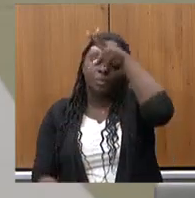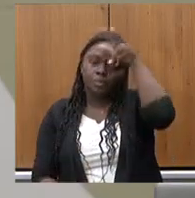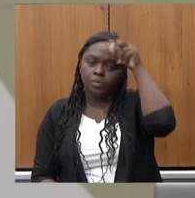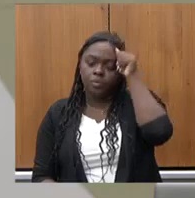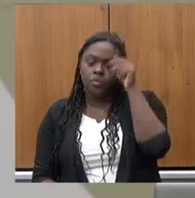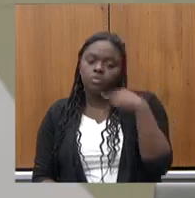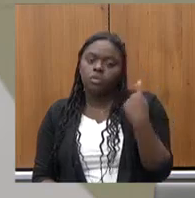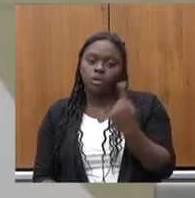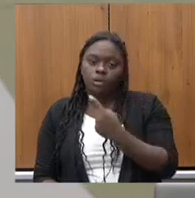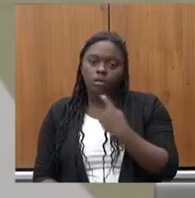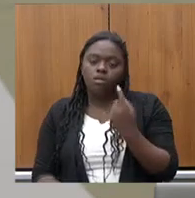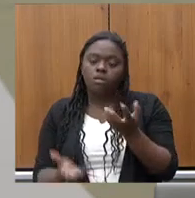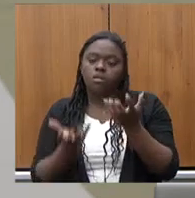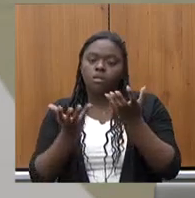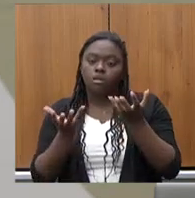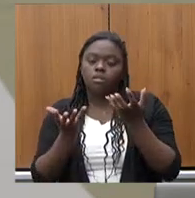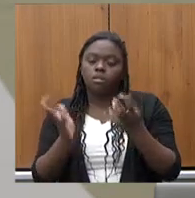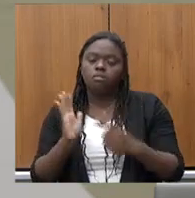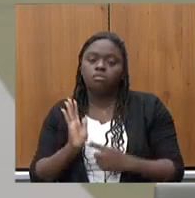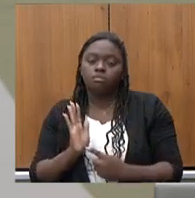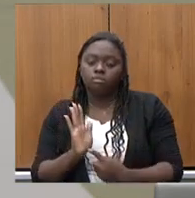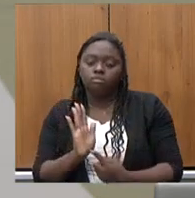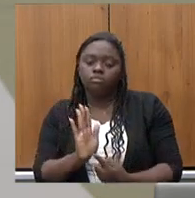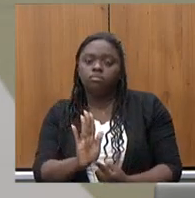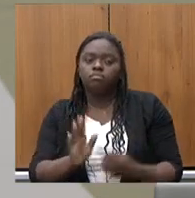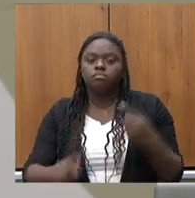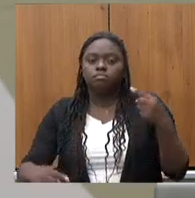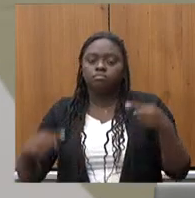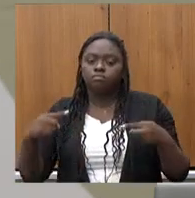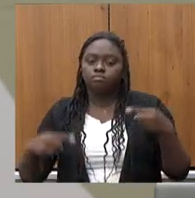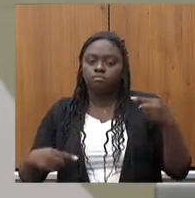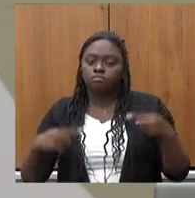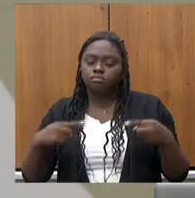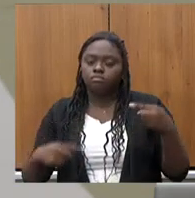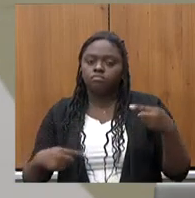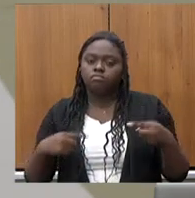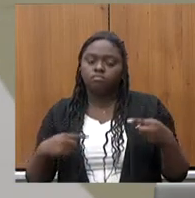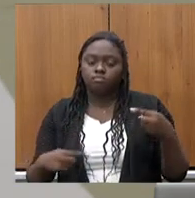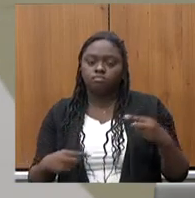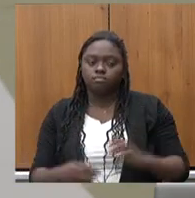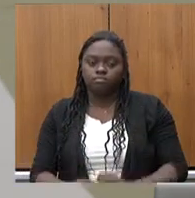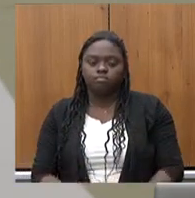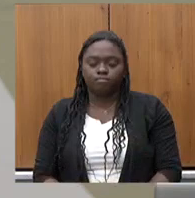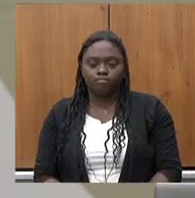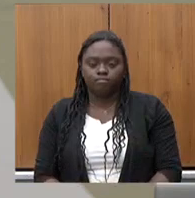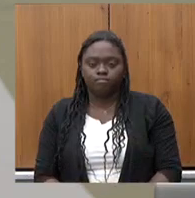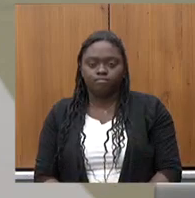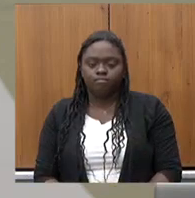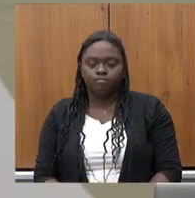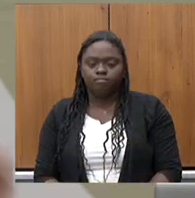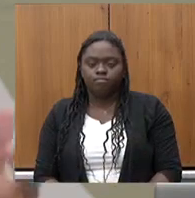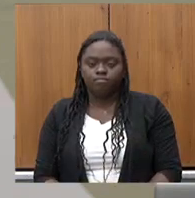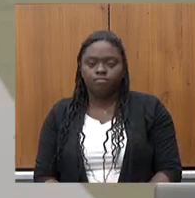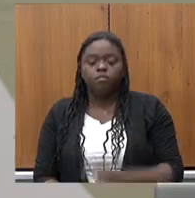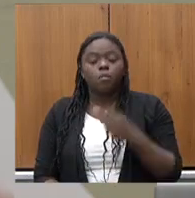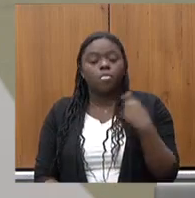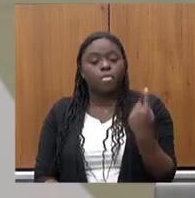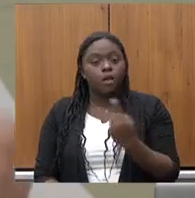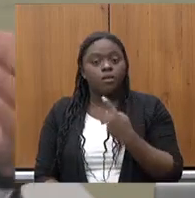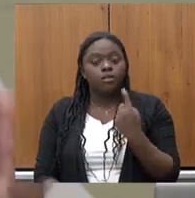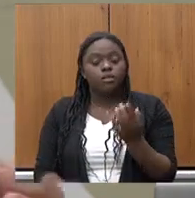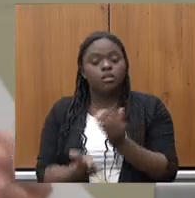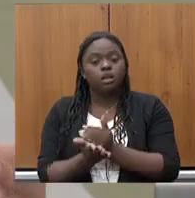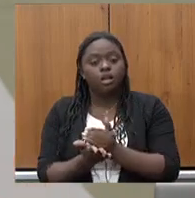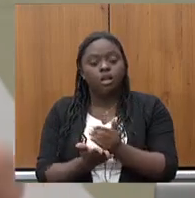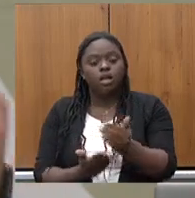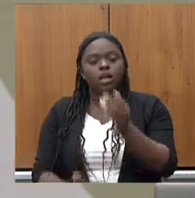a gente está querendo colocar nessa política de desinvestimento nós começamos